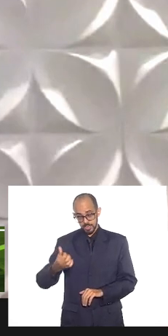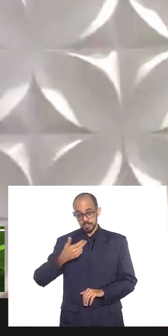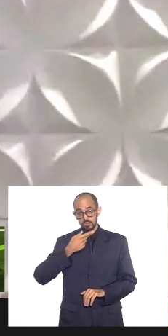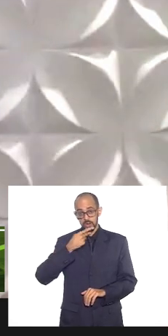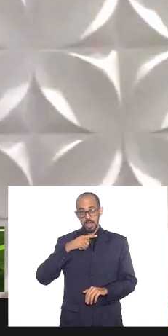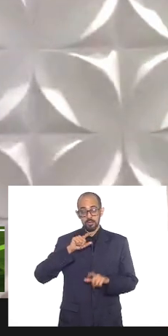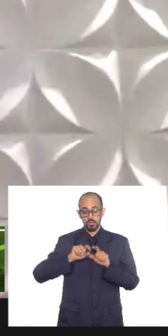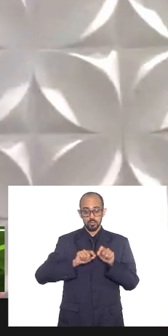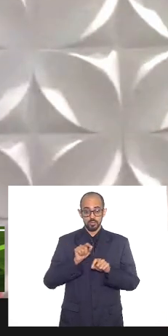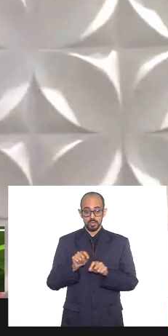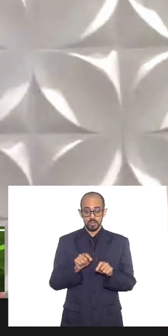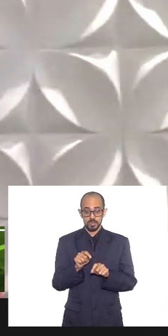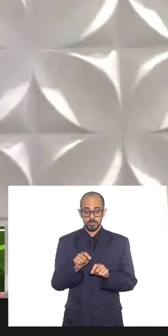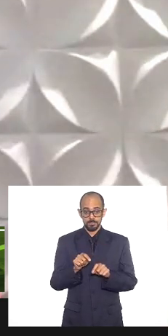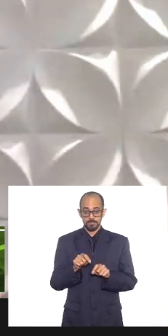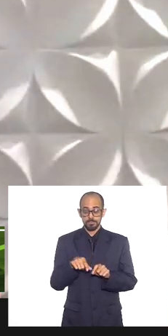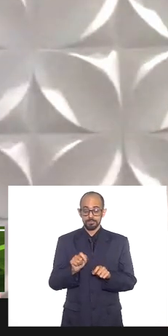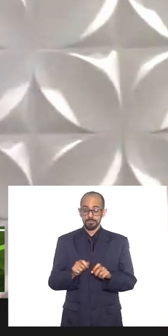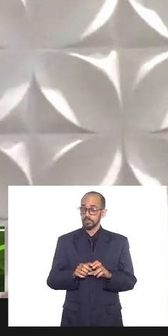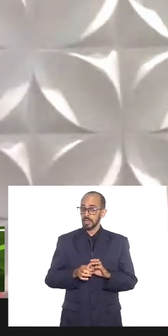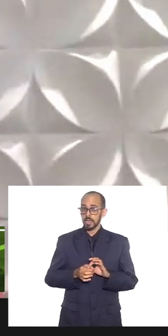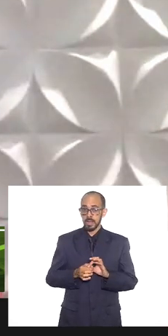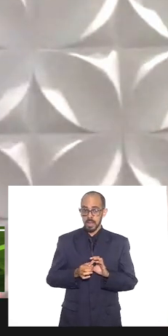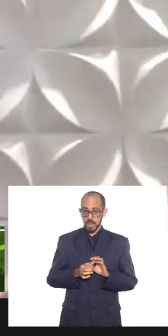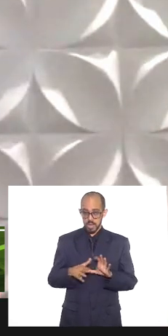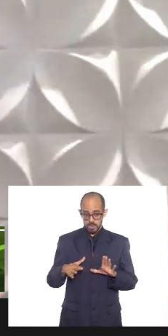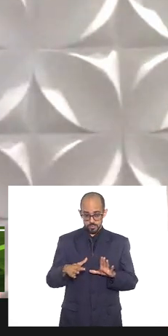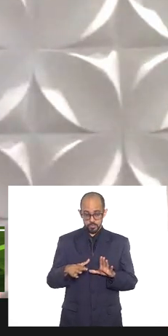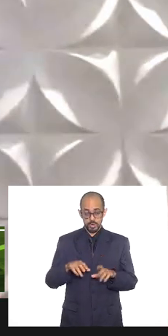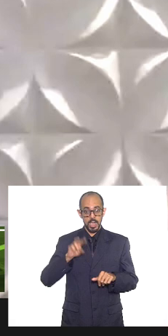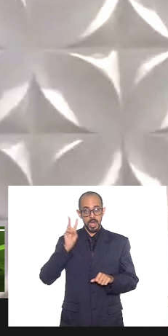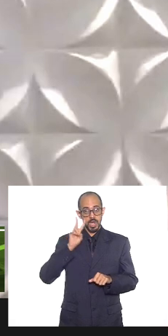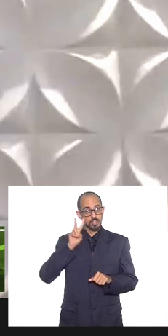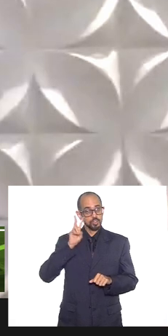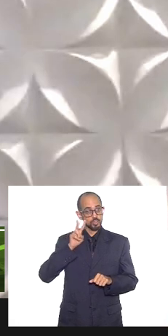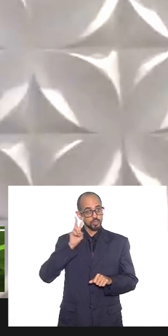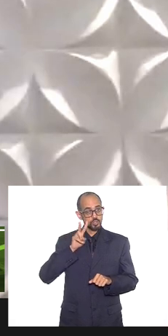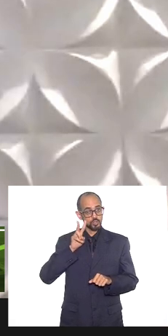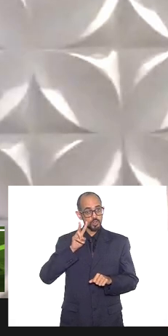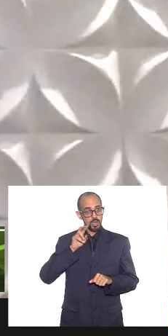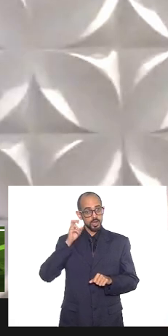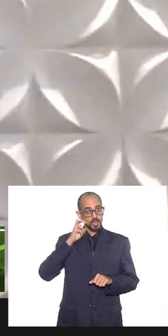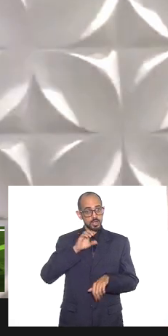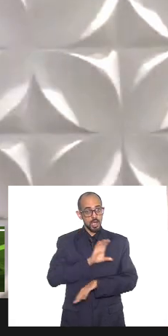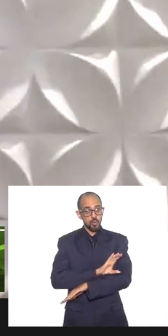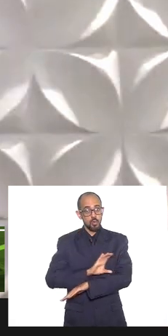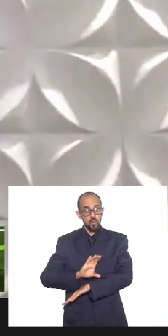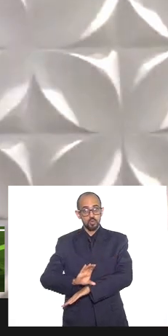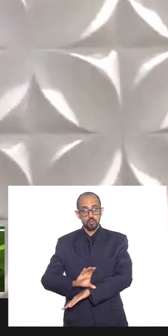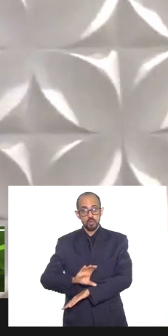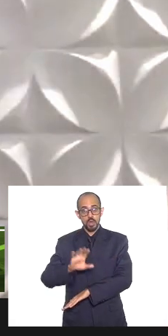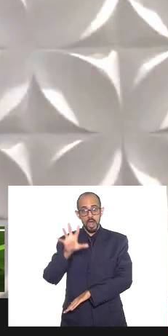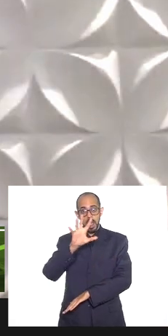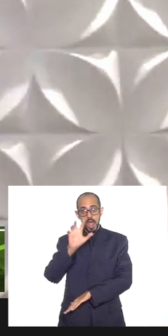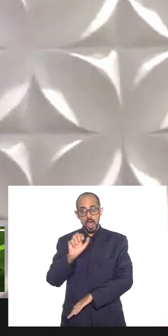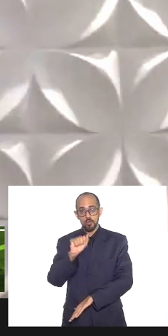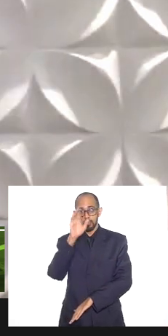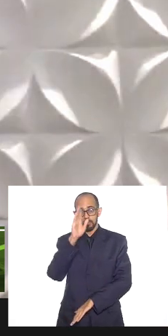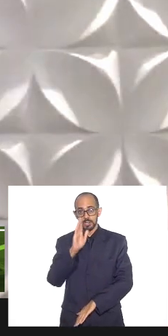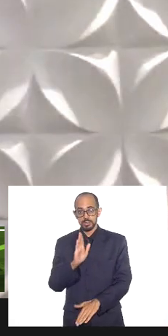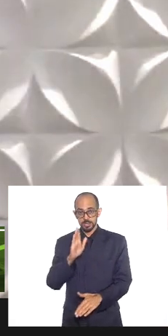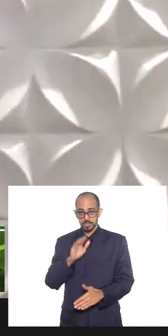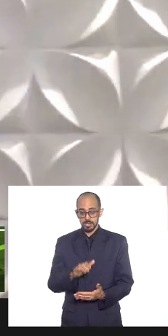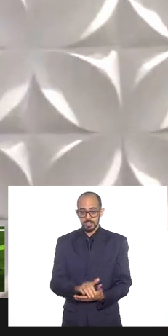tornava facultativo a história da cultura afro-brasileira em 2003